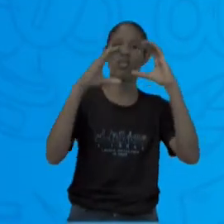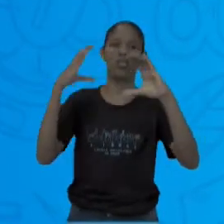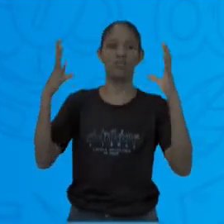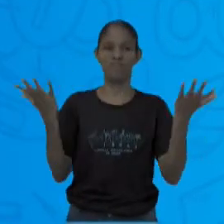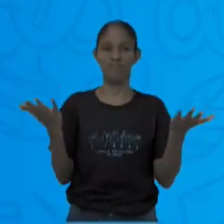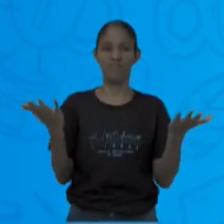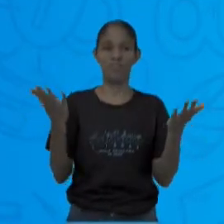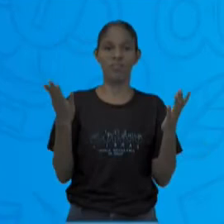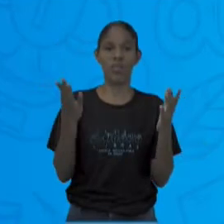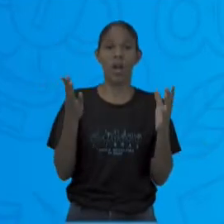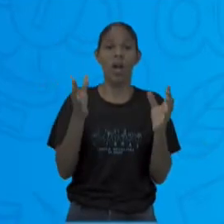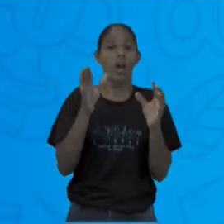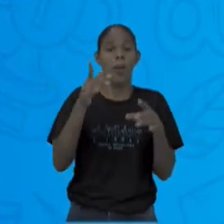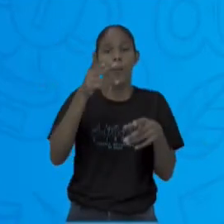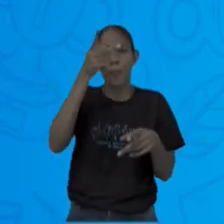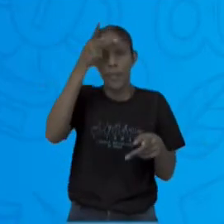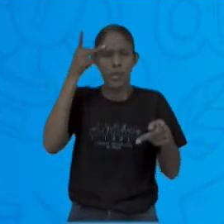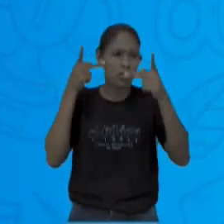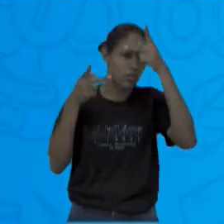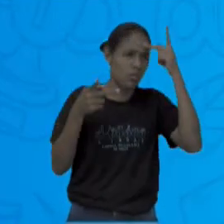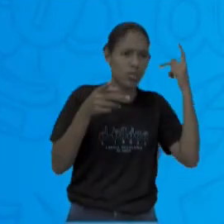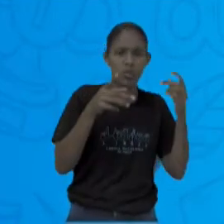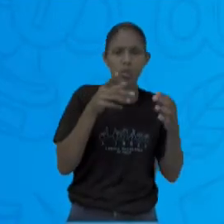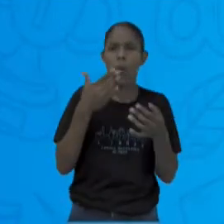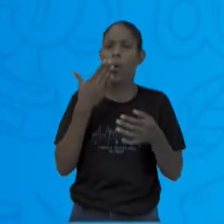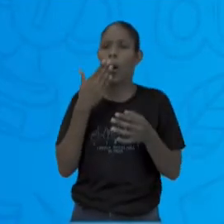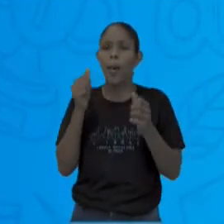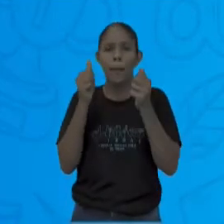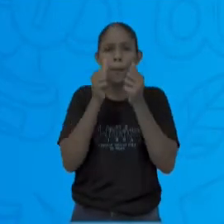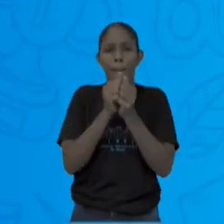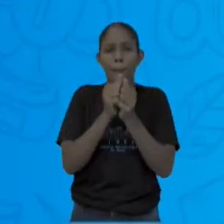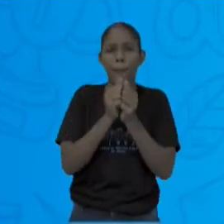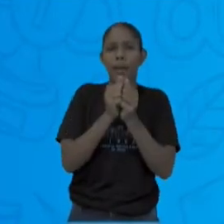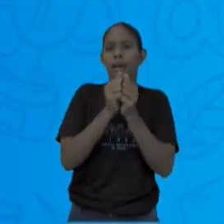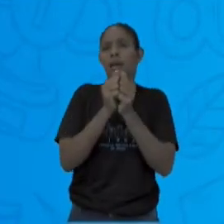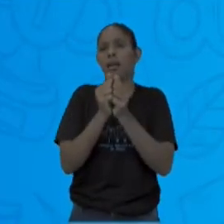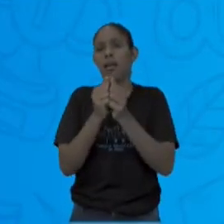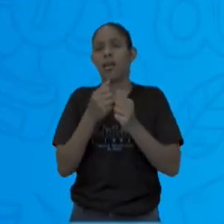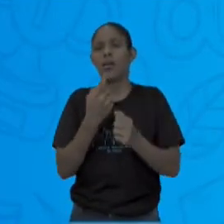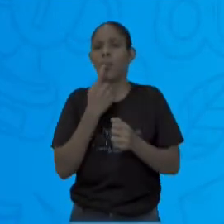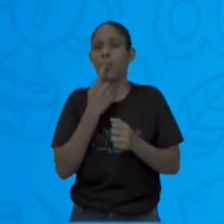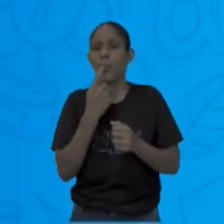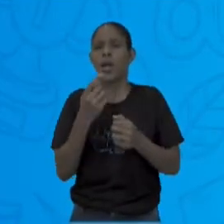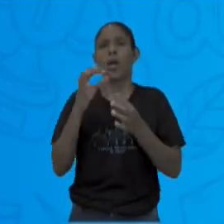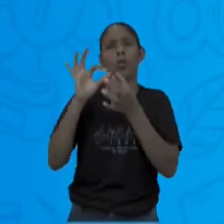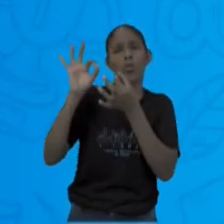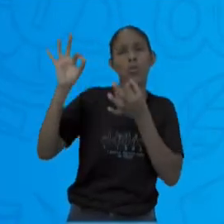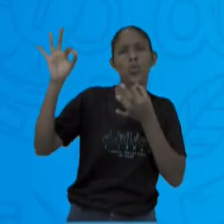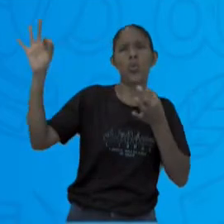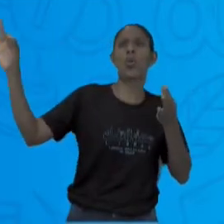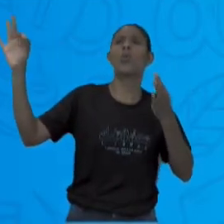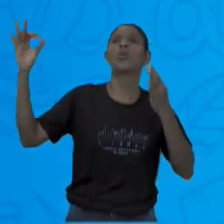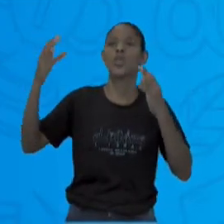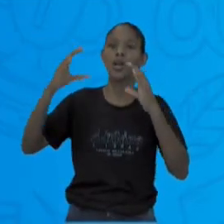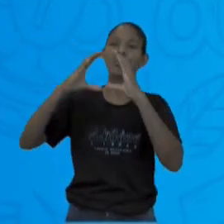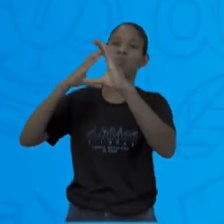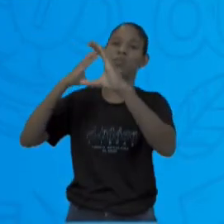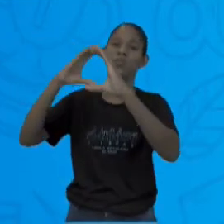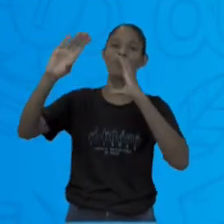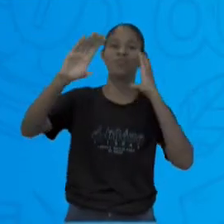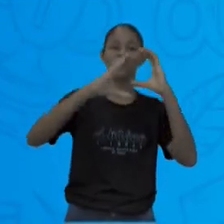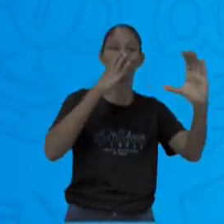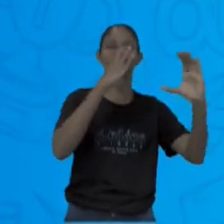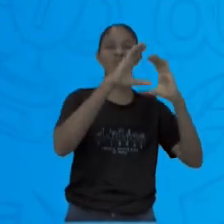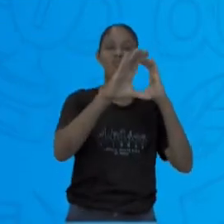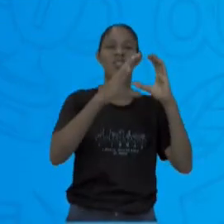quê? Todo mundo está acessando. Todo mundo está acessando essa comunicação de internet, essa